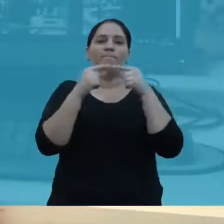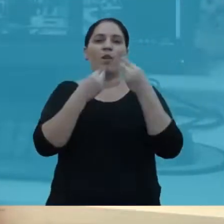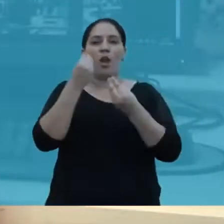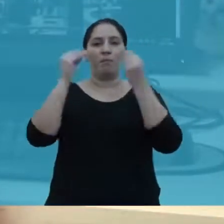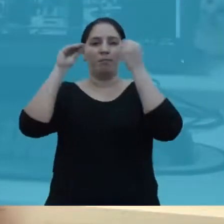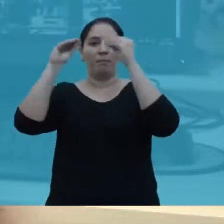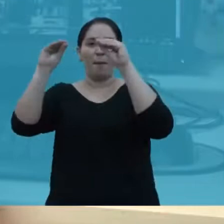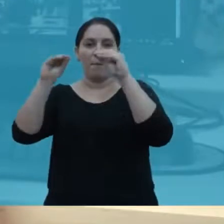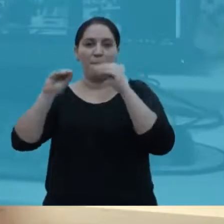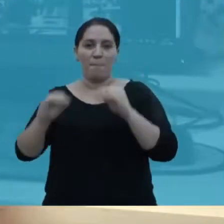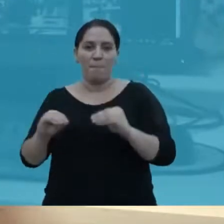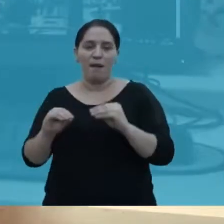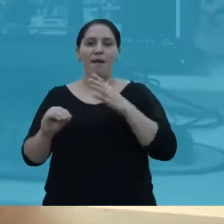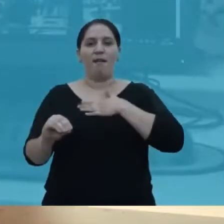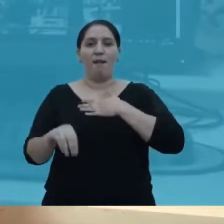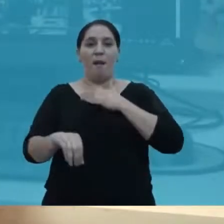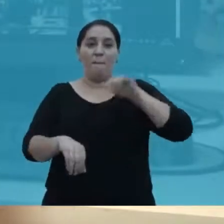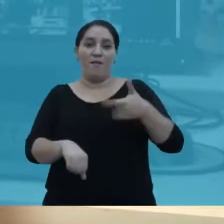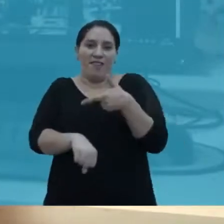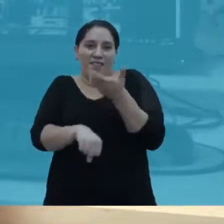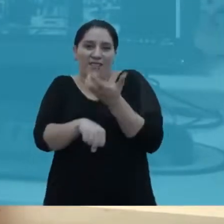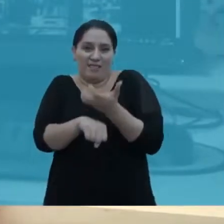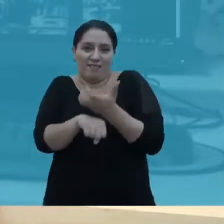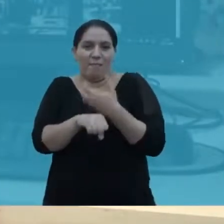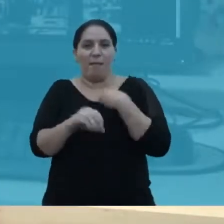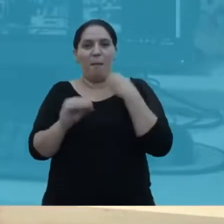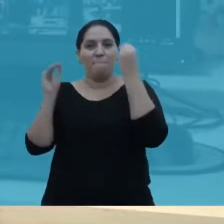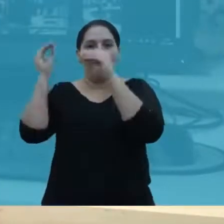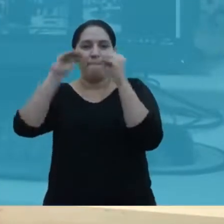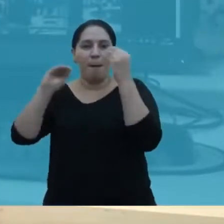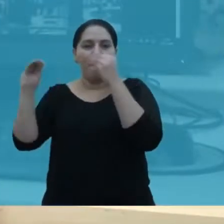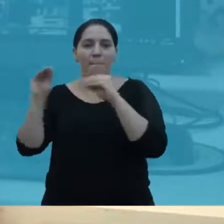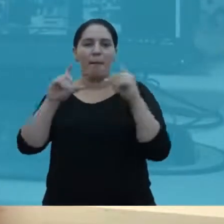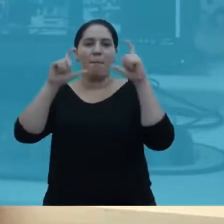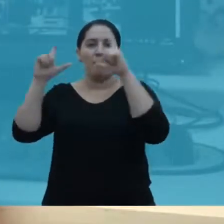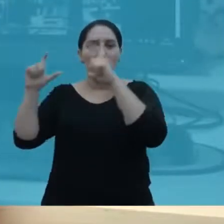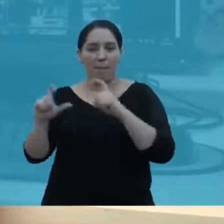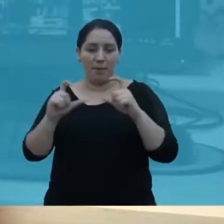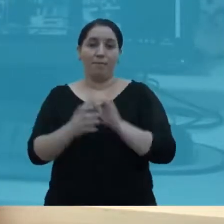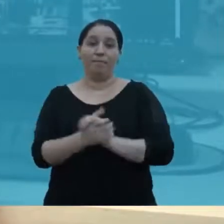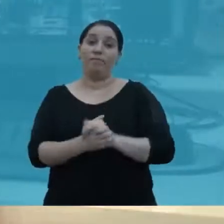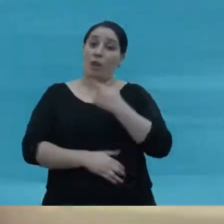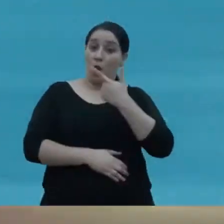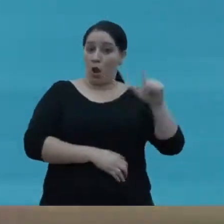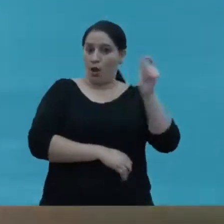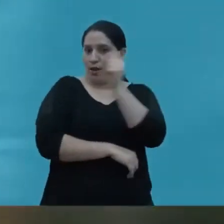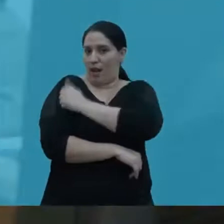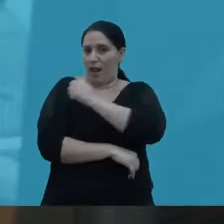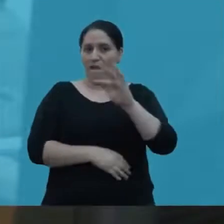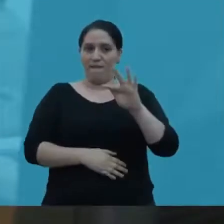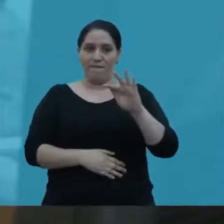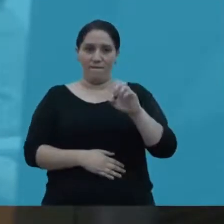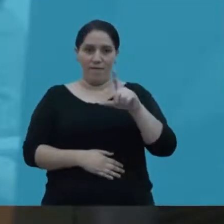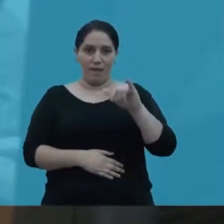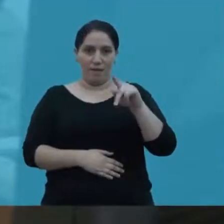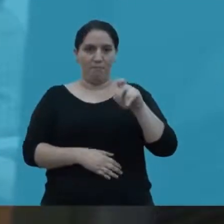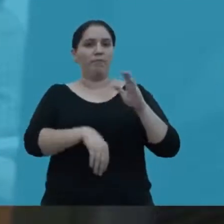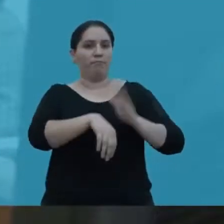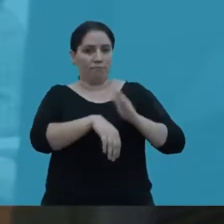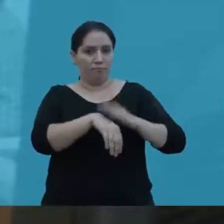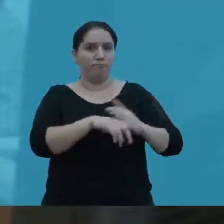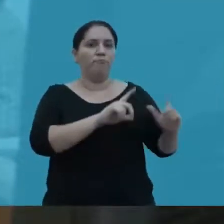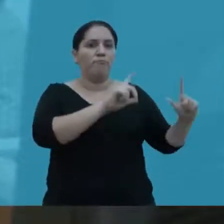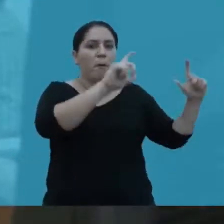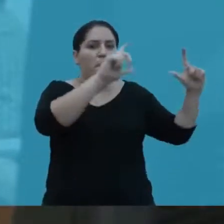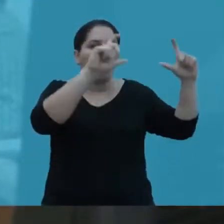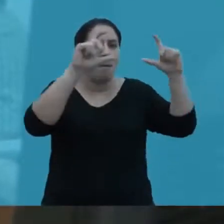casou bem direitinho com o tema do site de Impresso 2. E aí depois a gente resolveu colocar para acrescentar no site. Felipe também assina